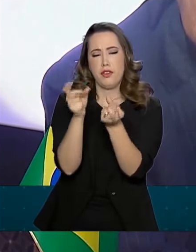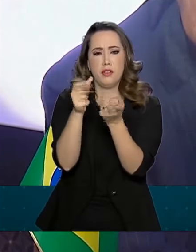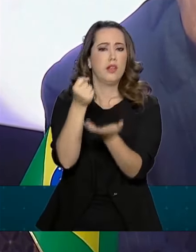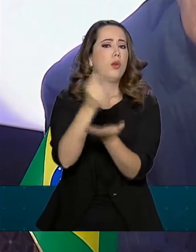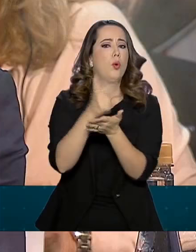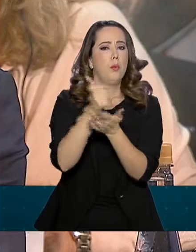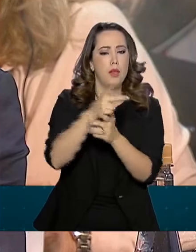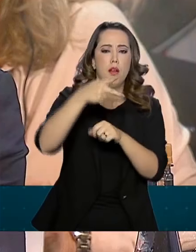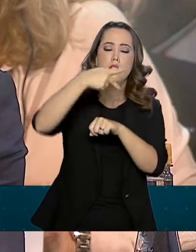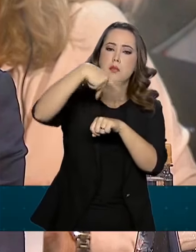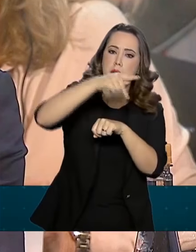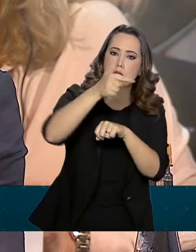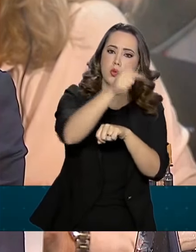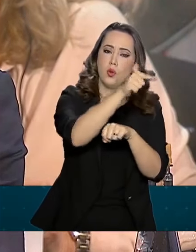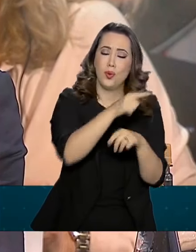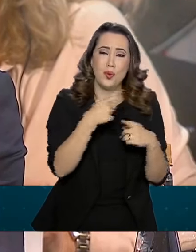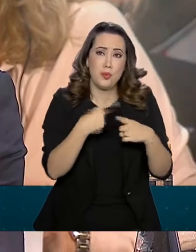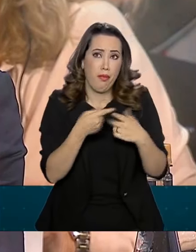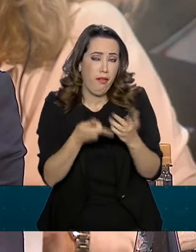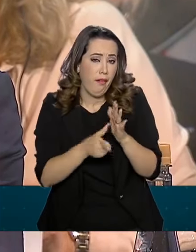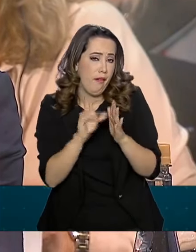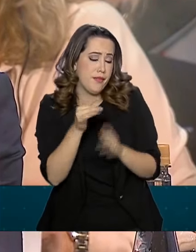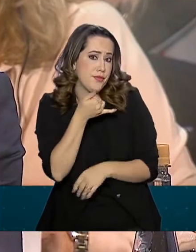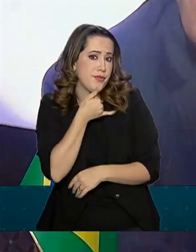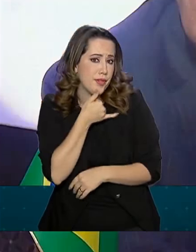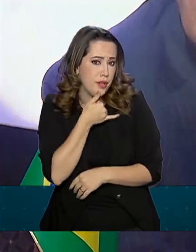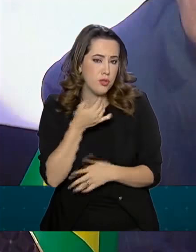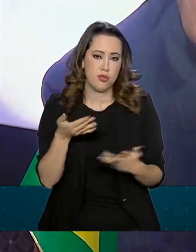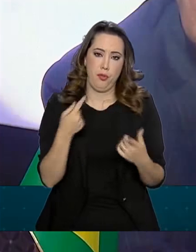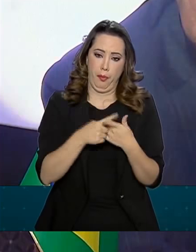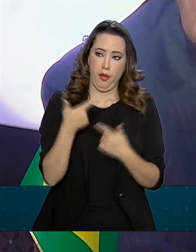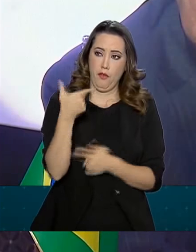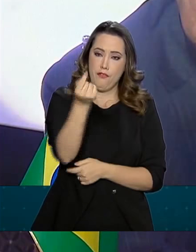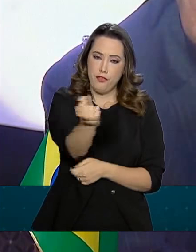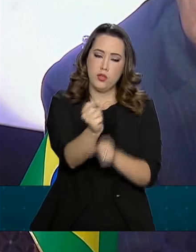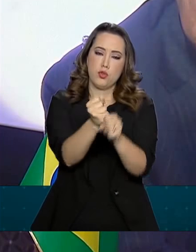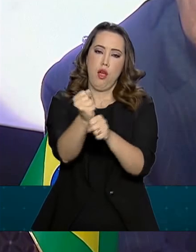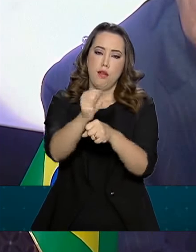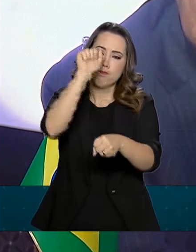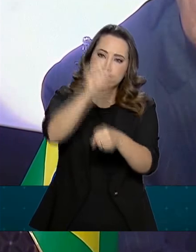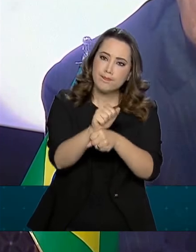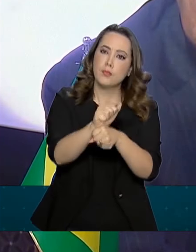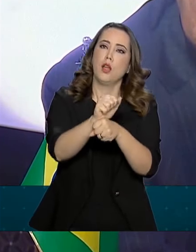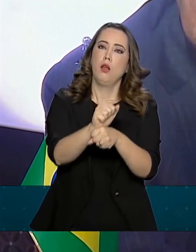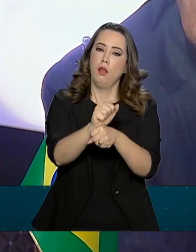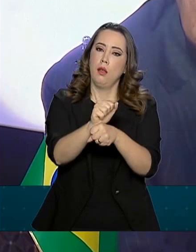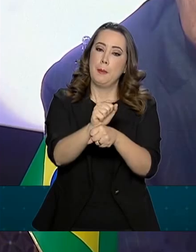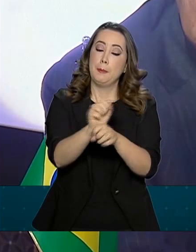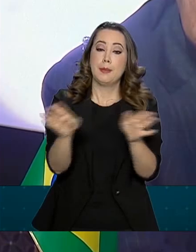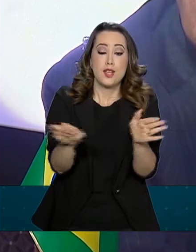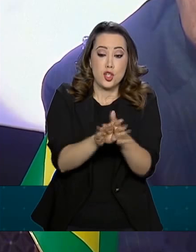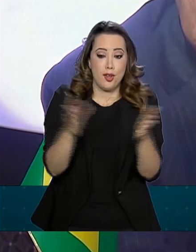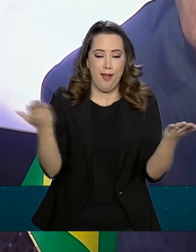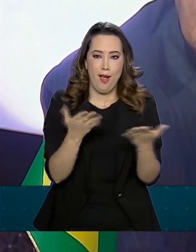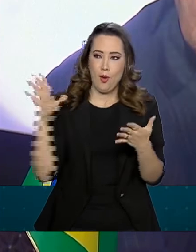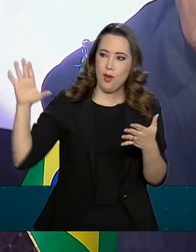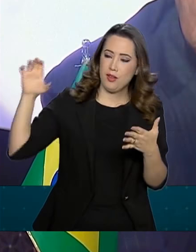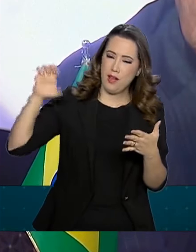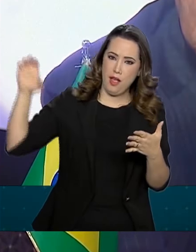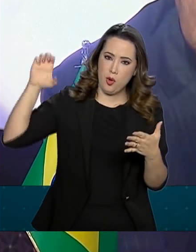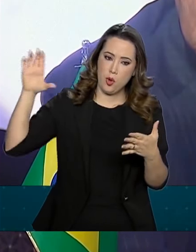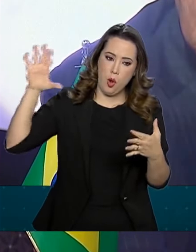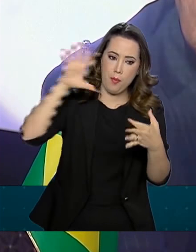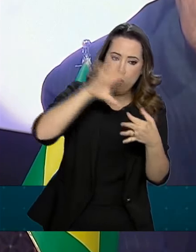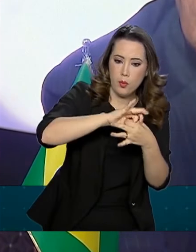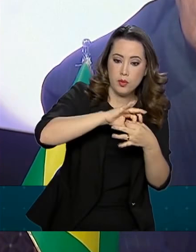nosso interesse. Era lamentável que levamos 20 anos para chegar a esse desfecho. Eu